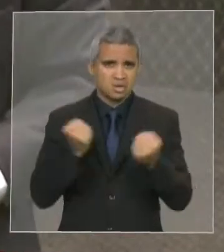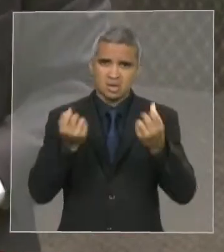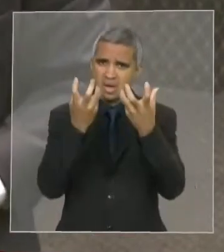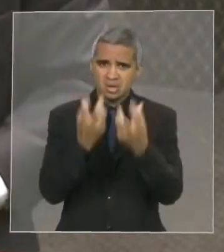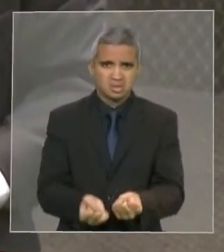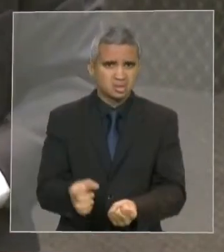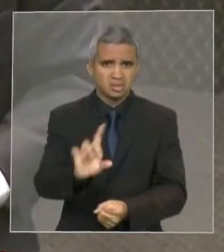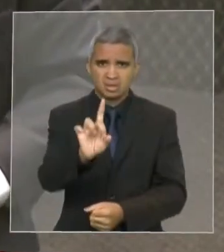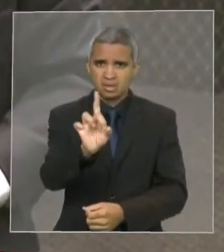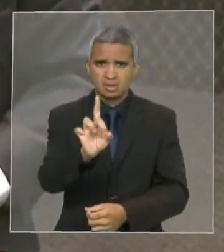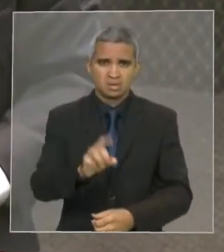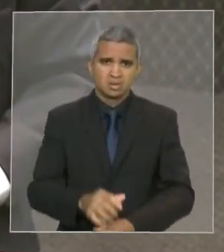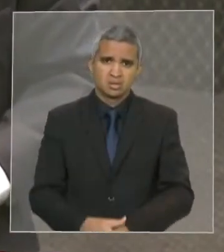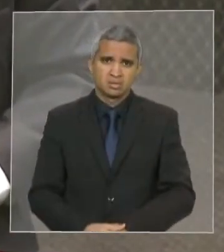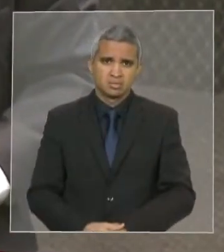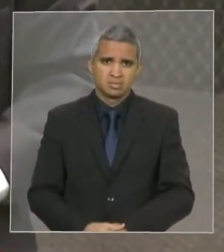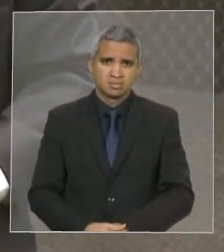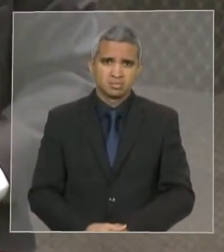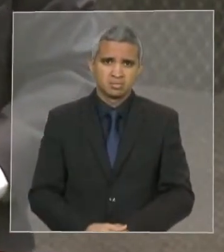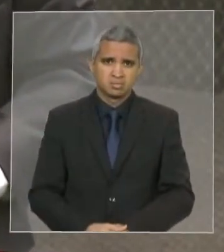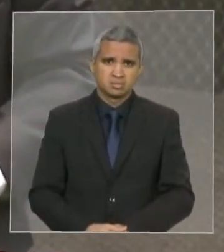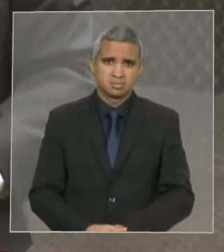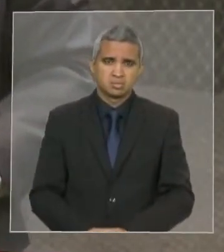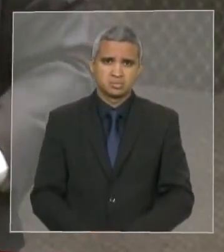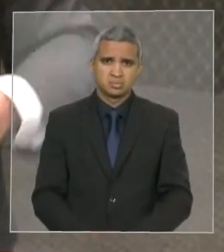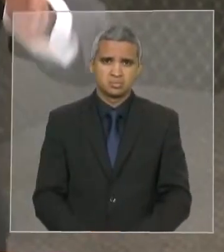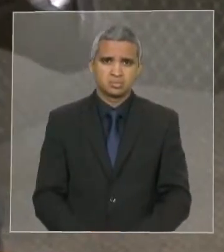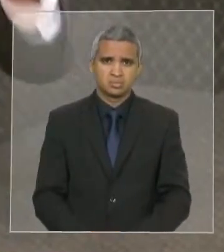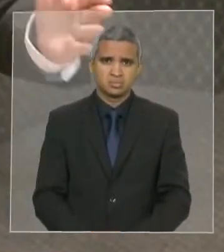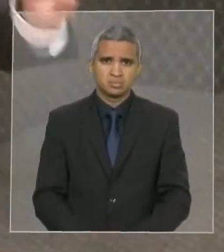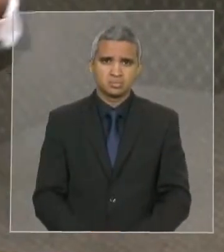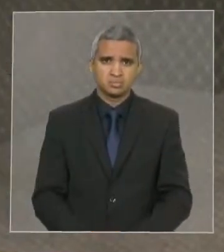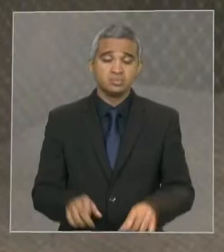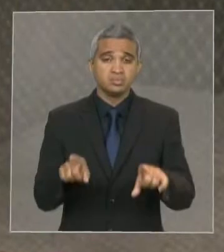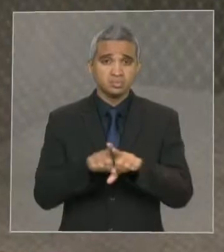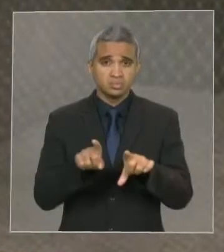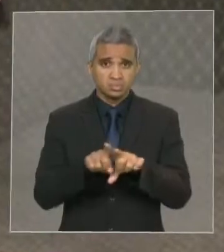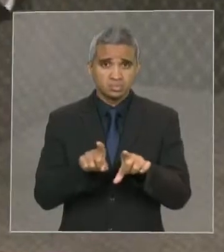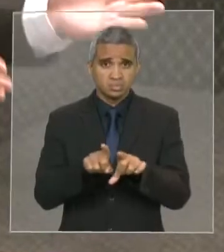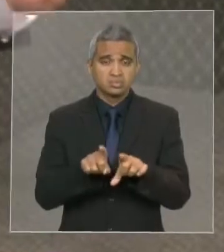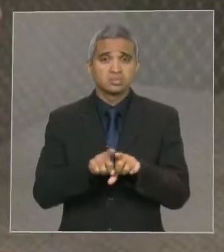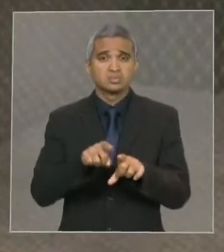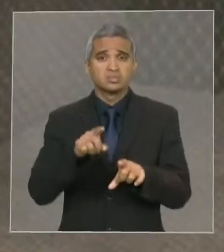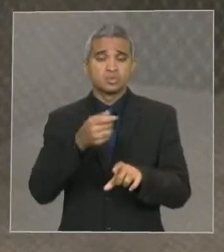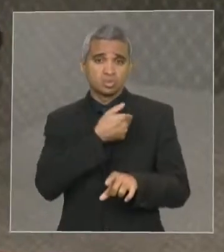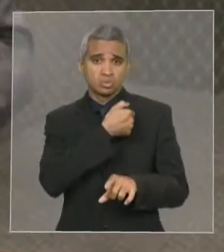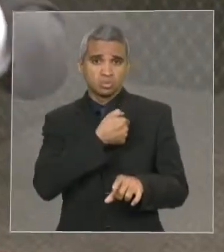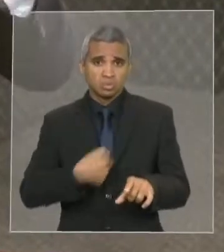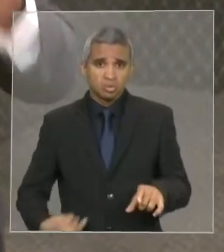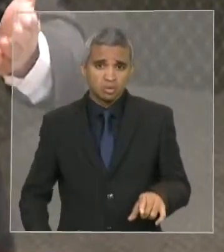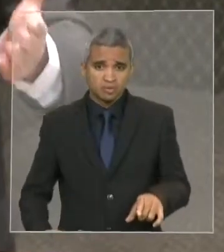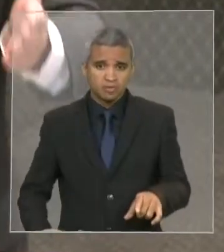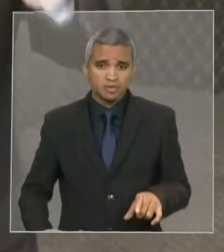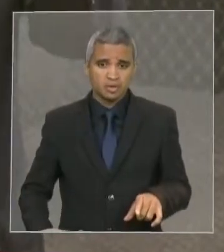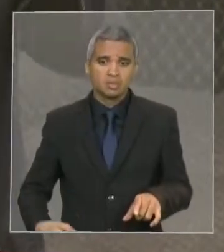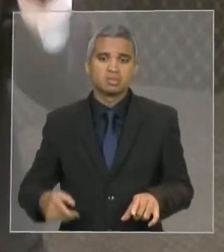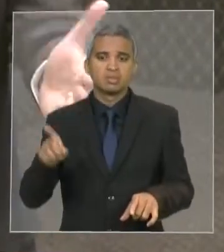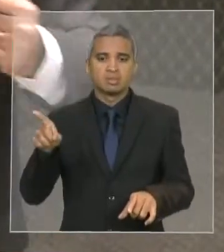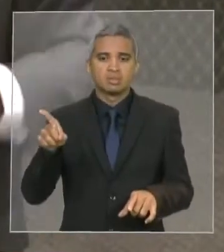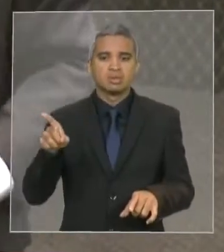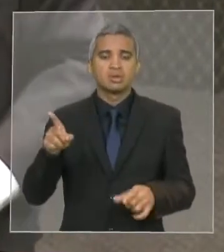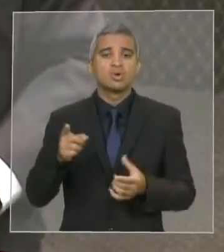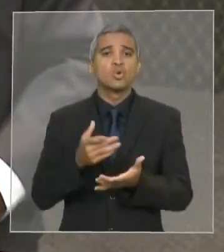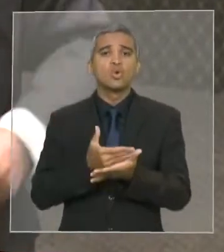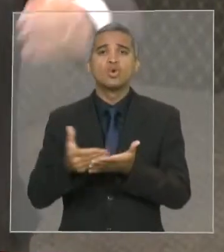ainda vindo mais de um governo que tem sua origem na